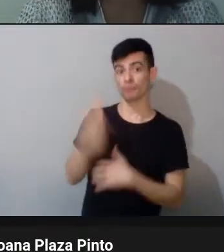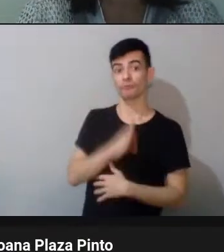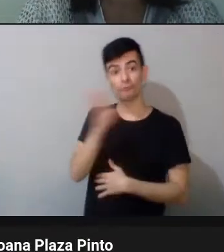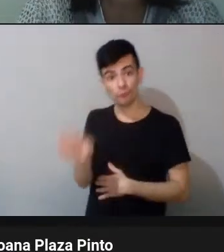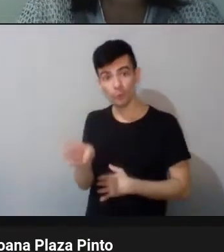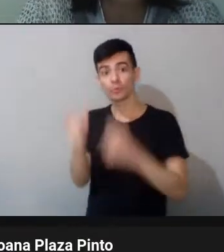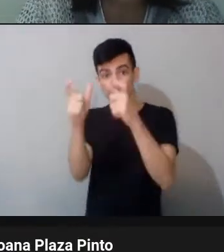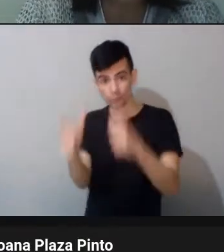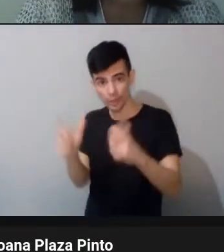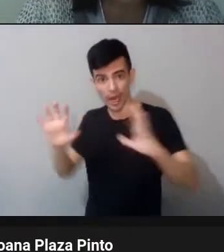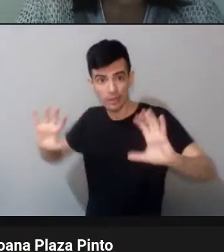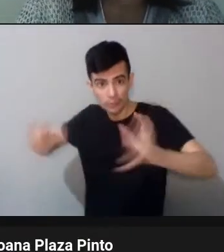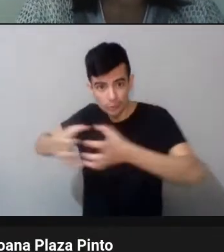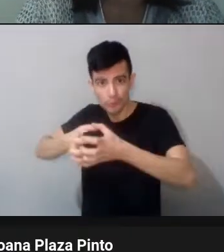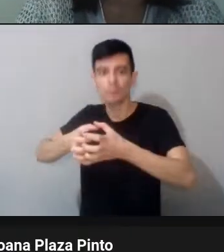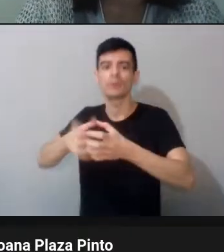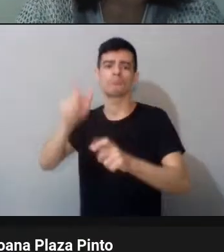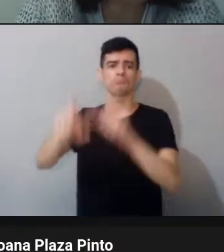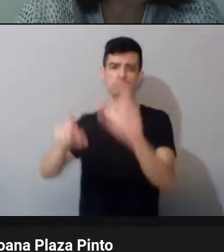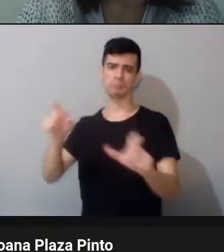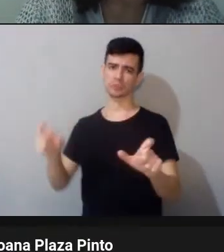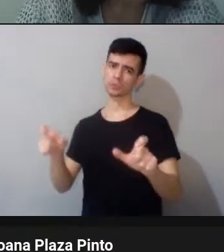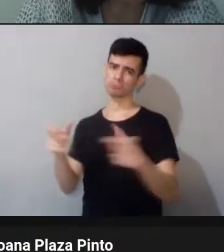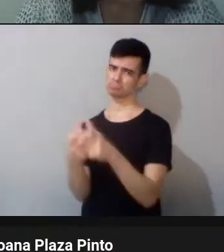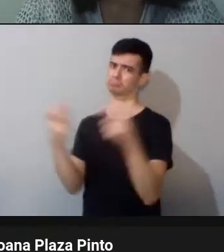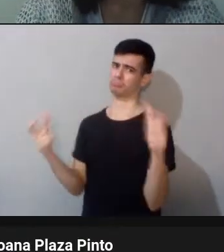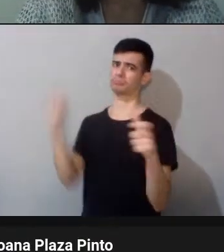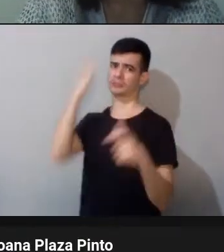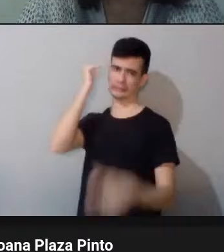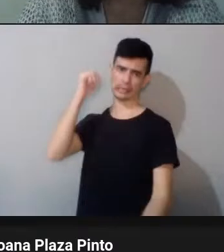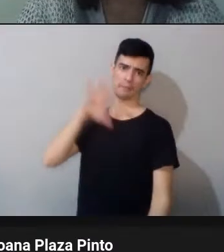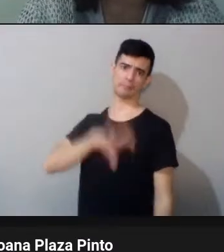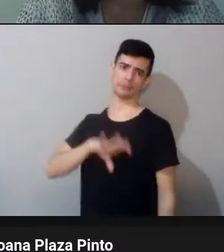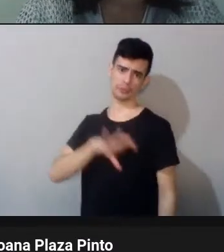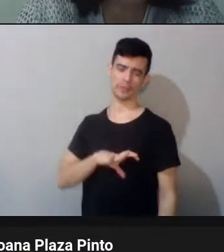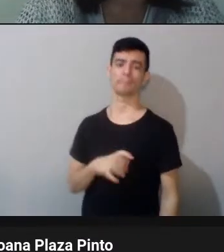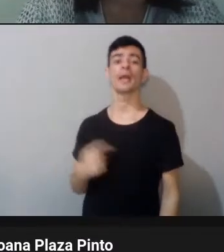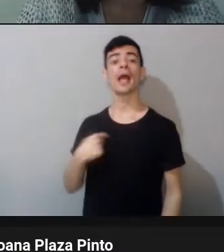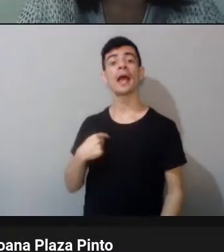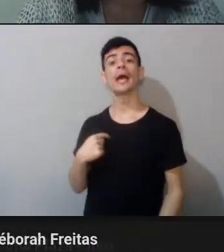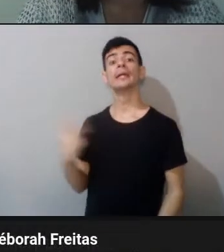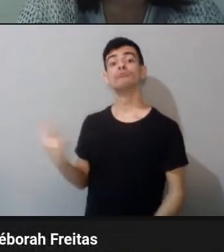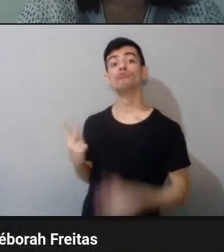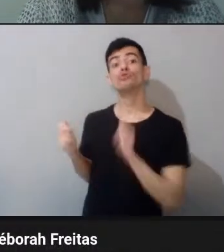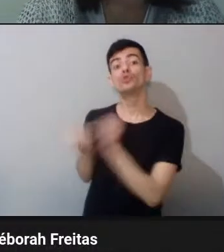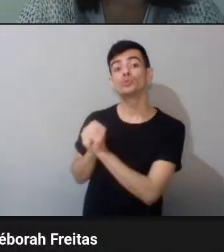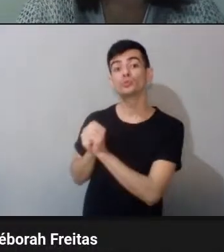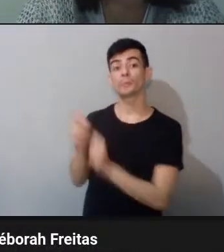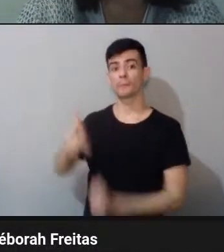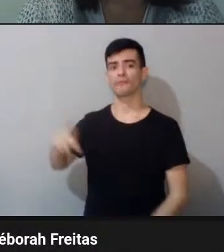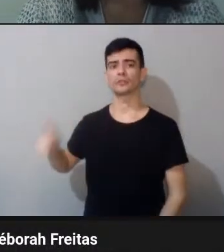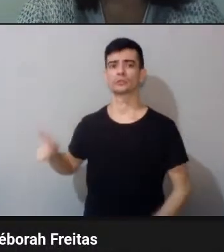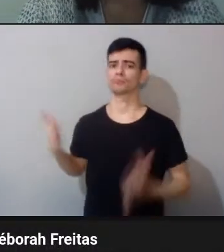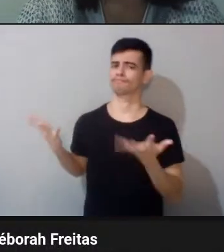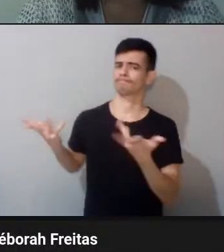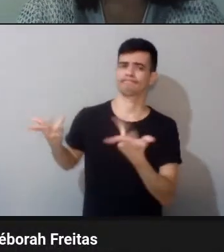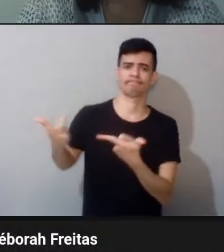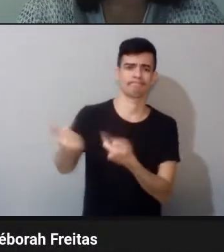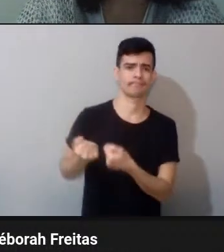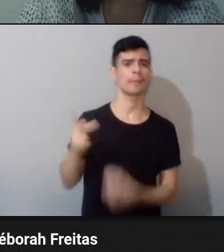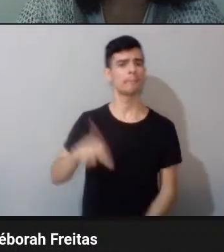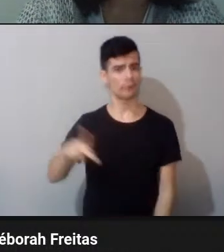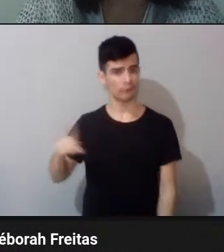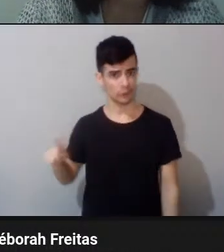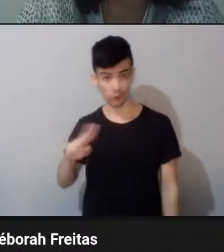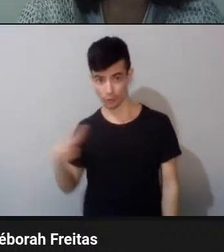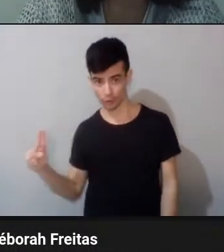né? E tava com um professor excelente, o professor Alcides, com quem a